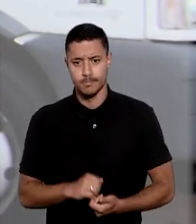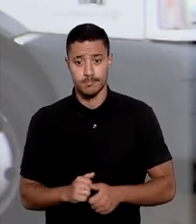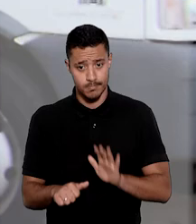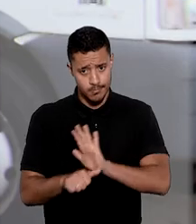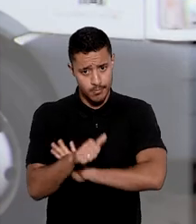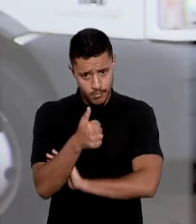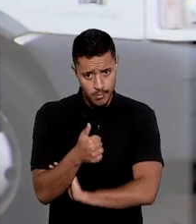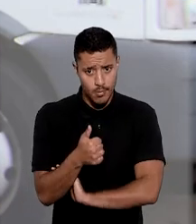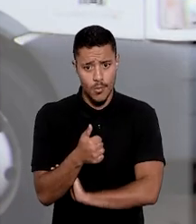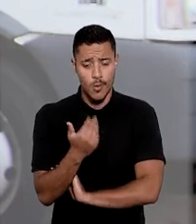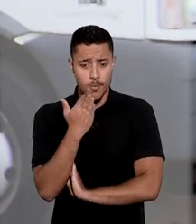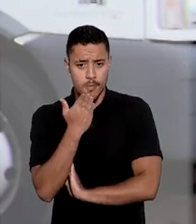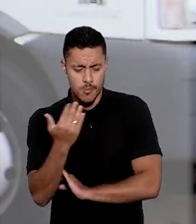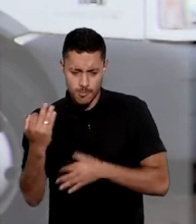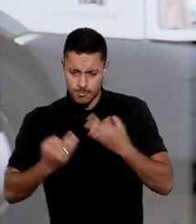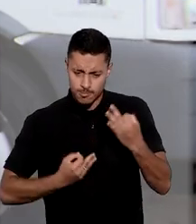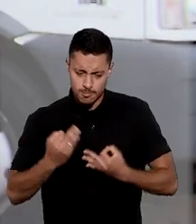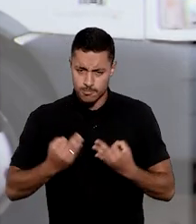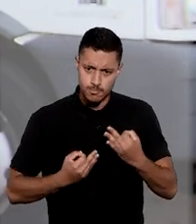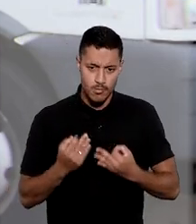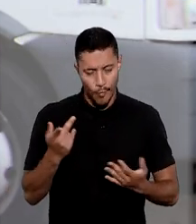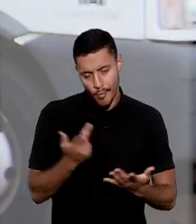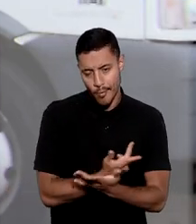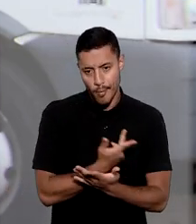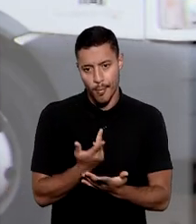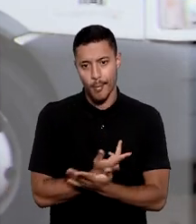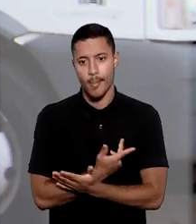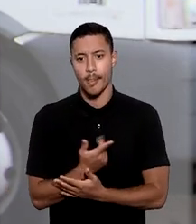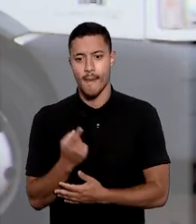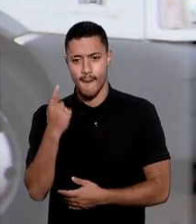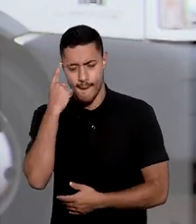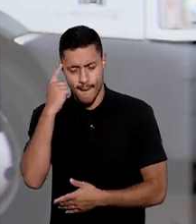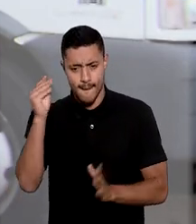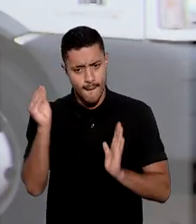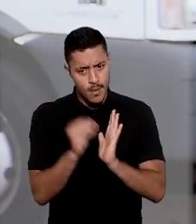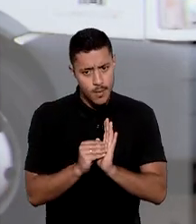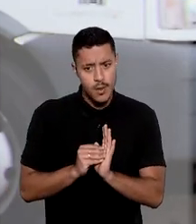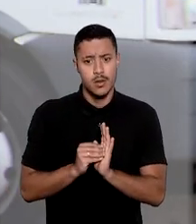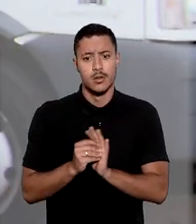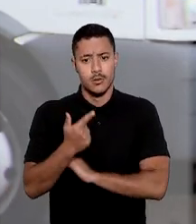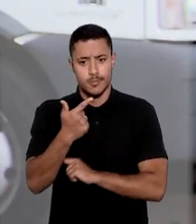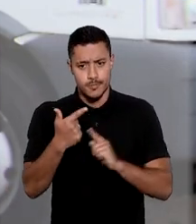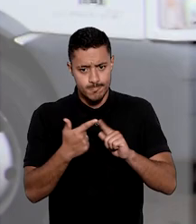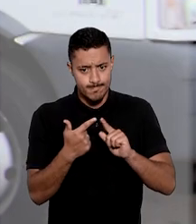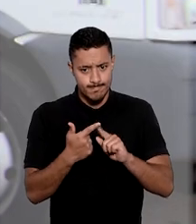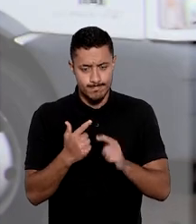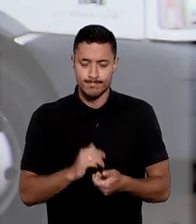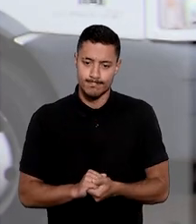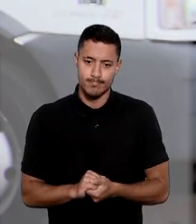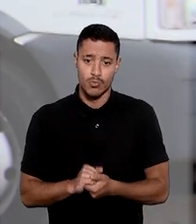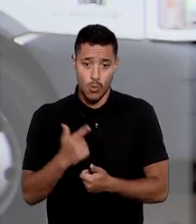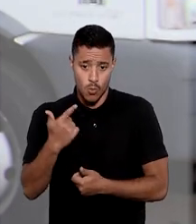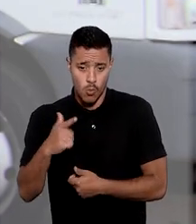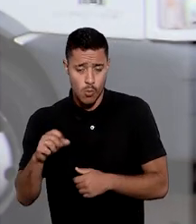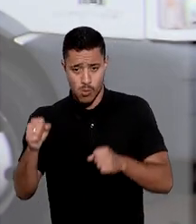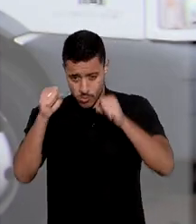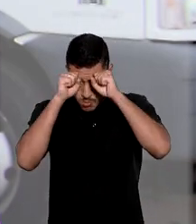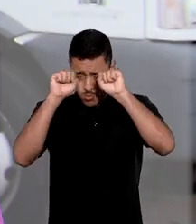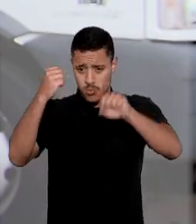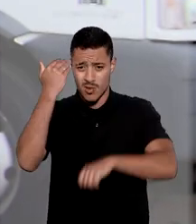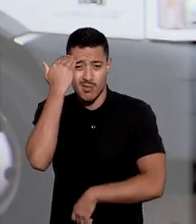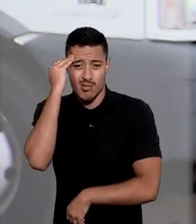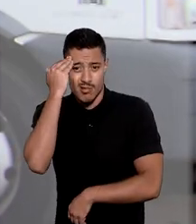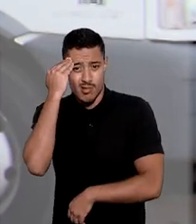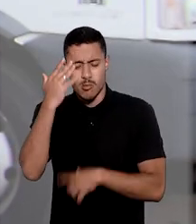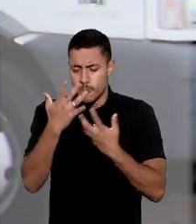primeira instância, o pedido foi julgado improcedente, decisão que foi mantida em segundo grau. O tribunal entendeu que